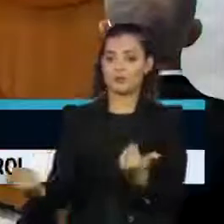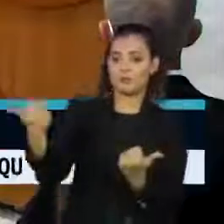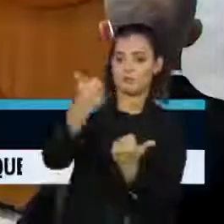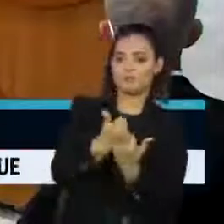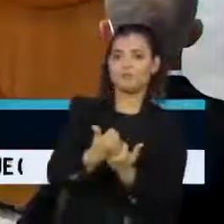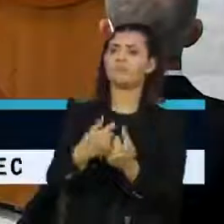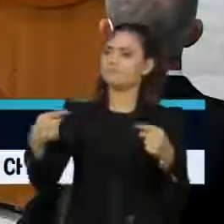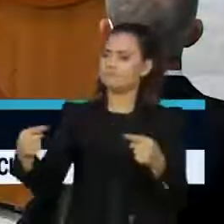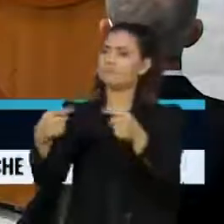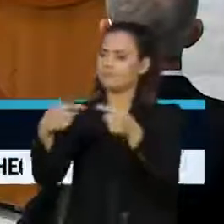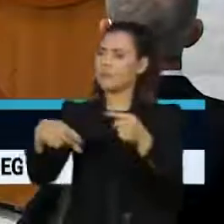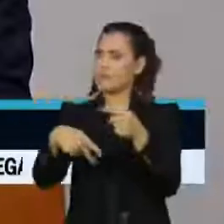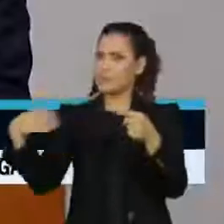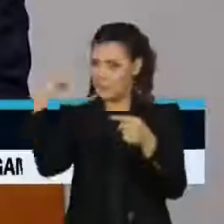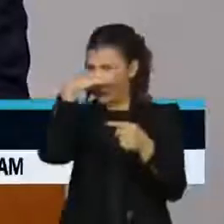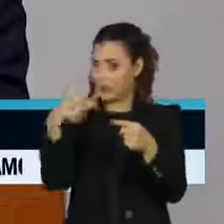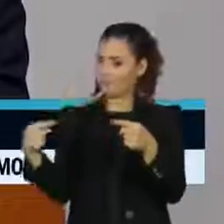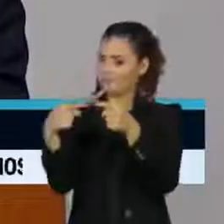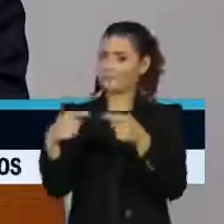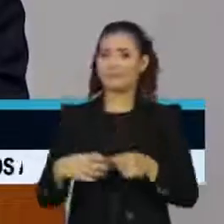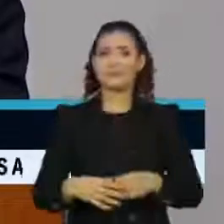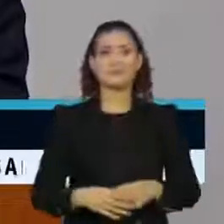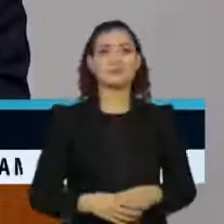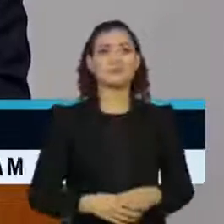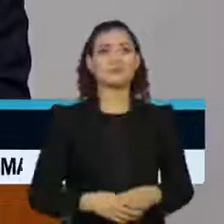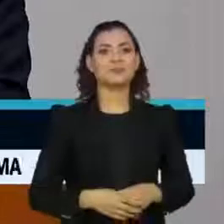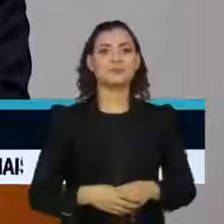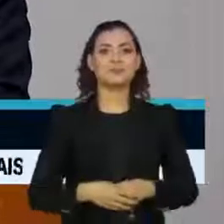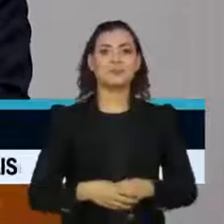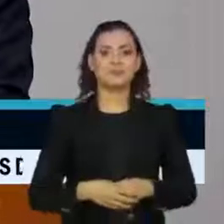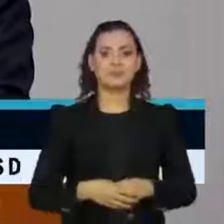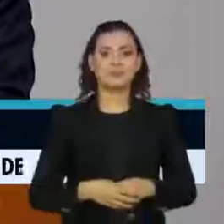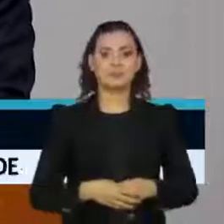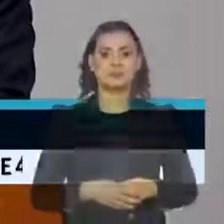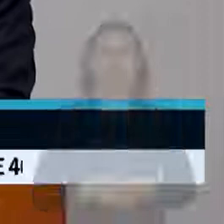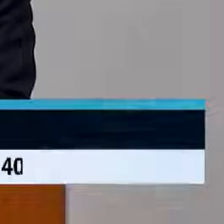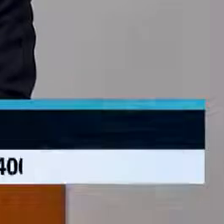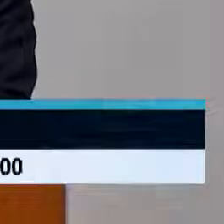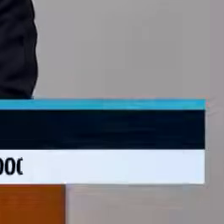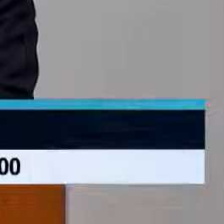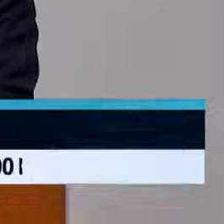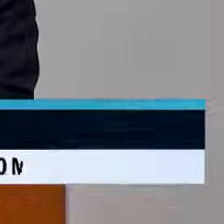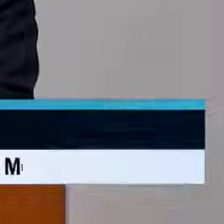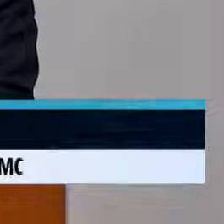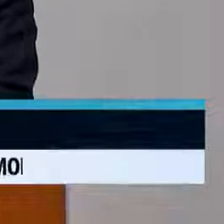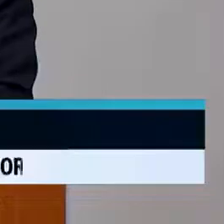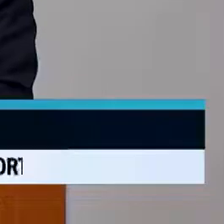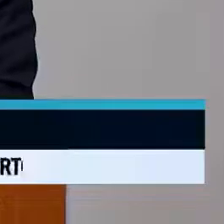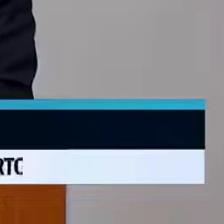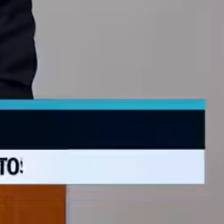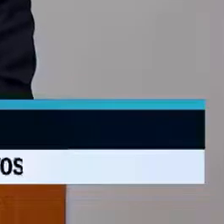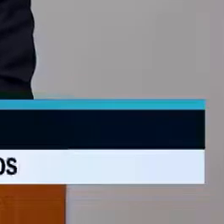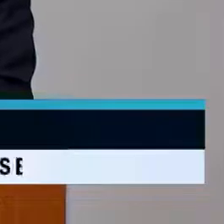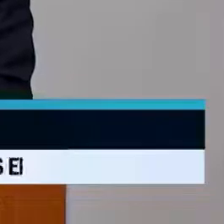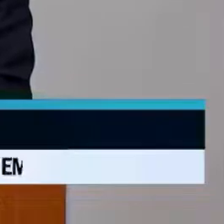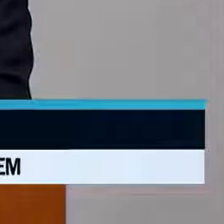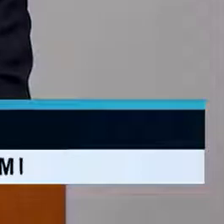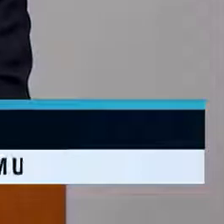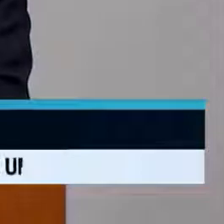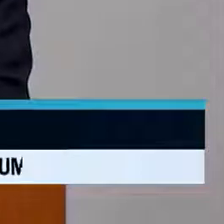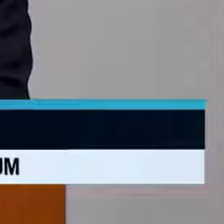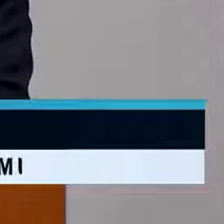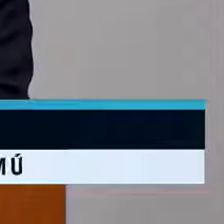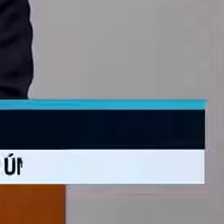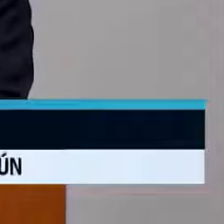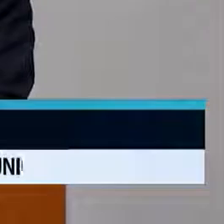discurso alinhado ao do presidente. Nesse momento, a força da segurança pública que se tem a fazer presente, garantindo a